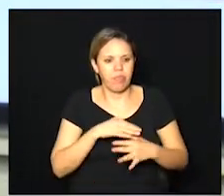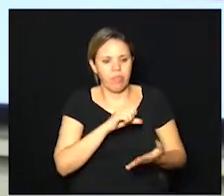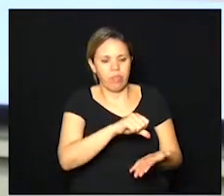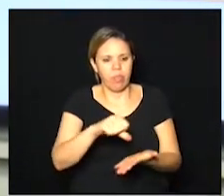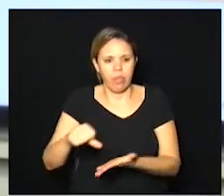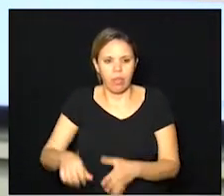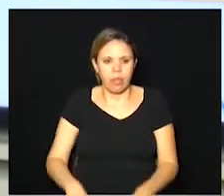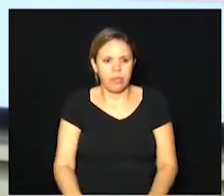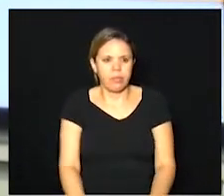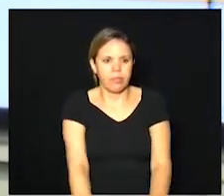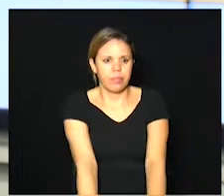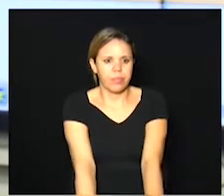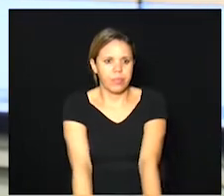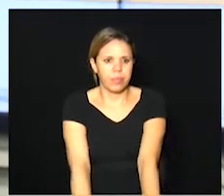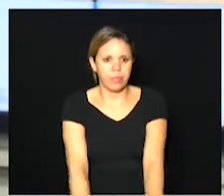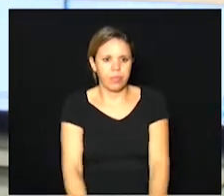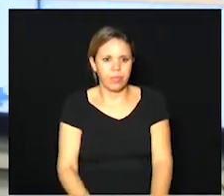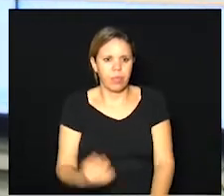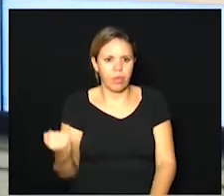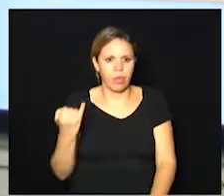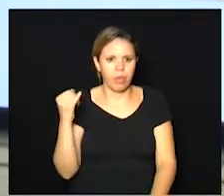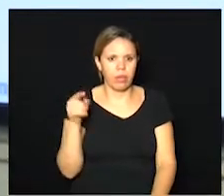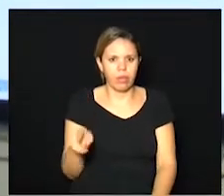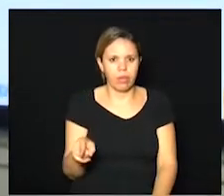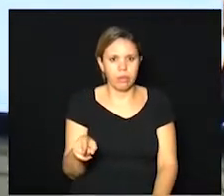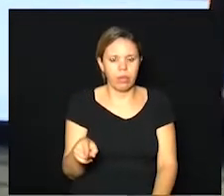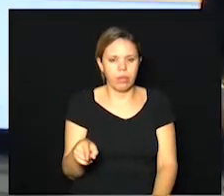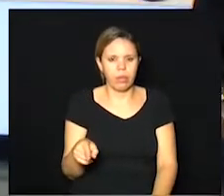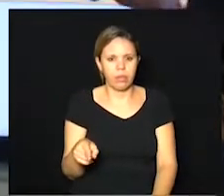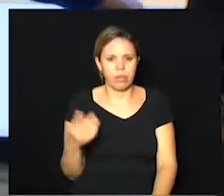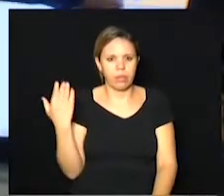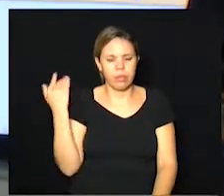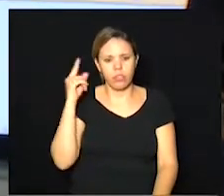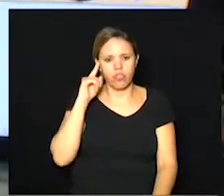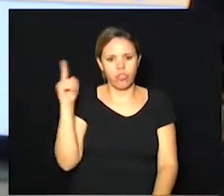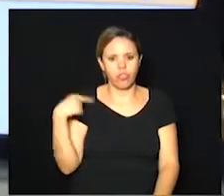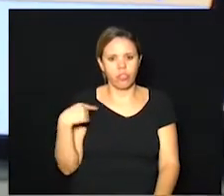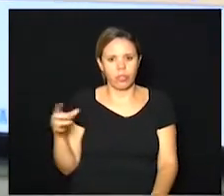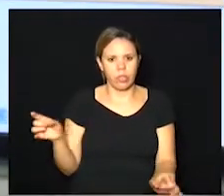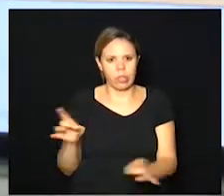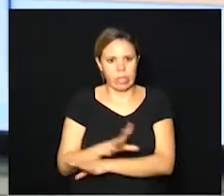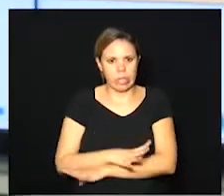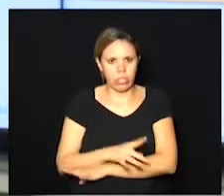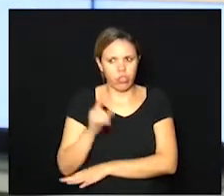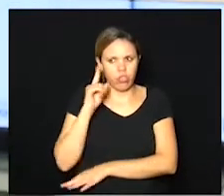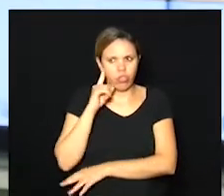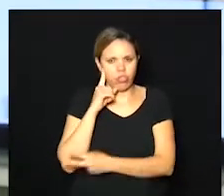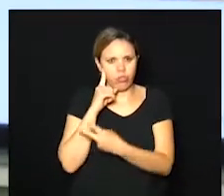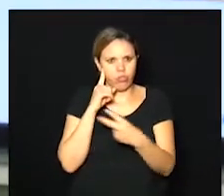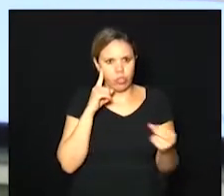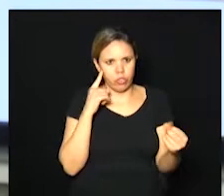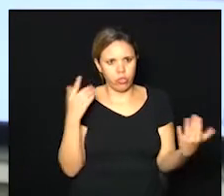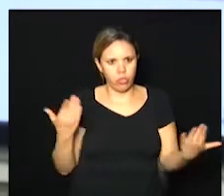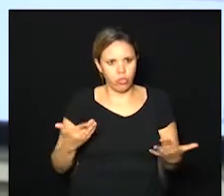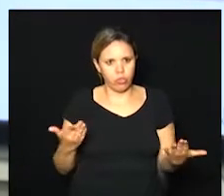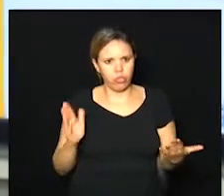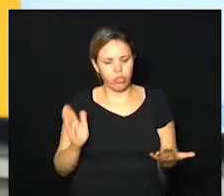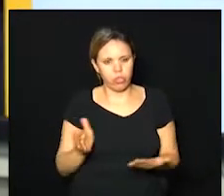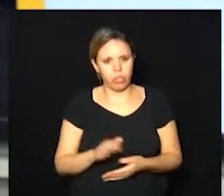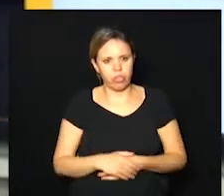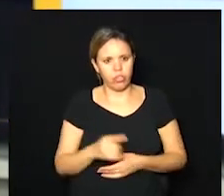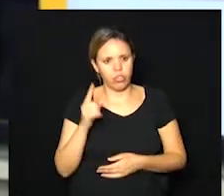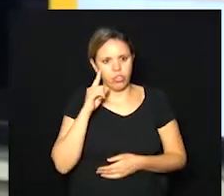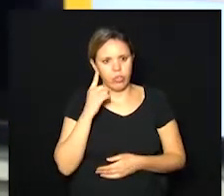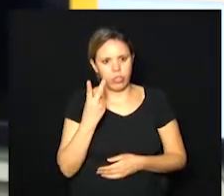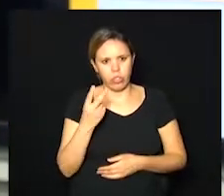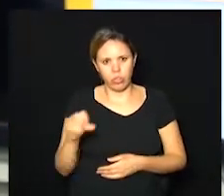então esse dado é importante quer dizer naquele dia que nós terminamos que foi no dia 20 hoje nós já estamos no dia